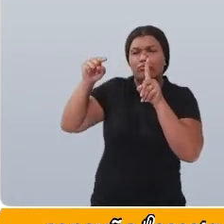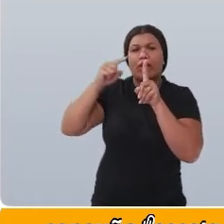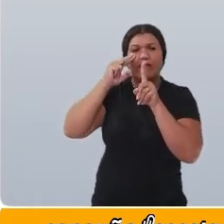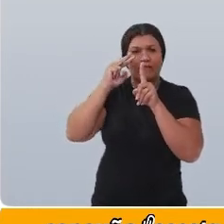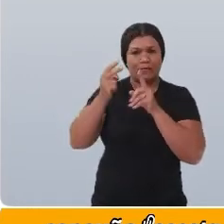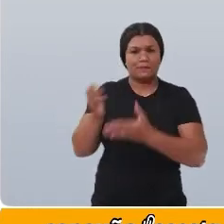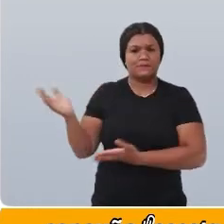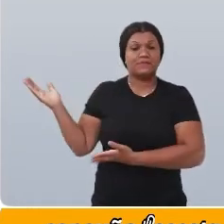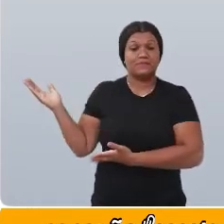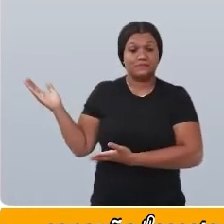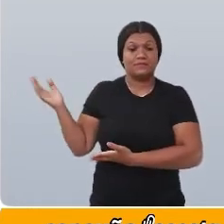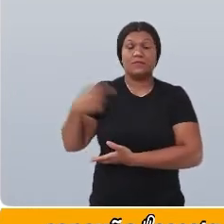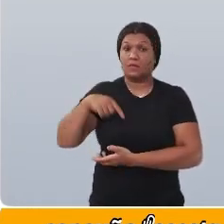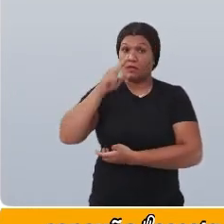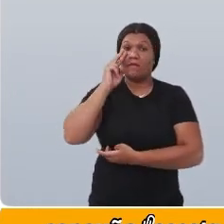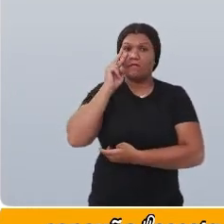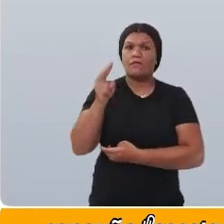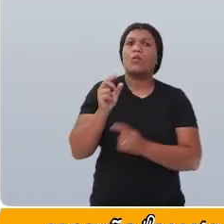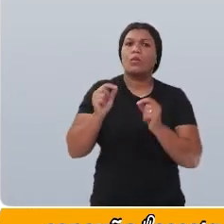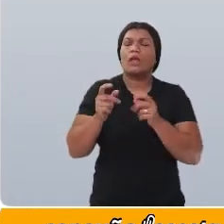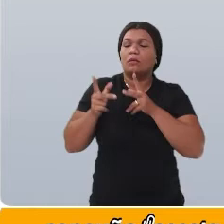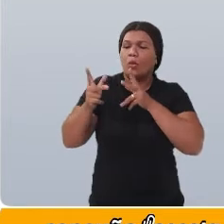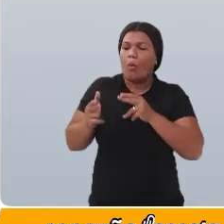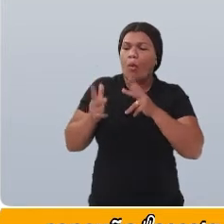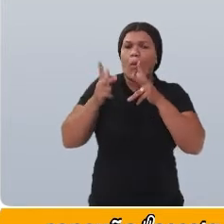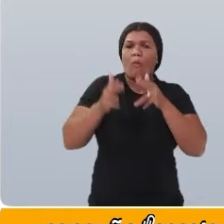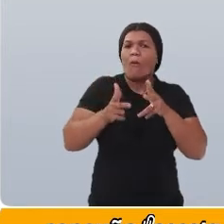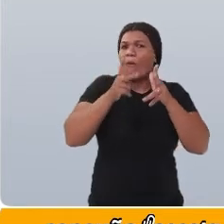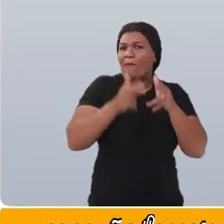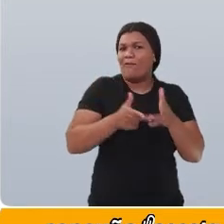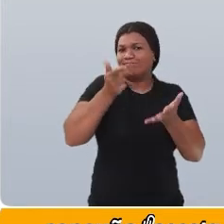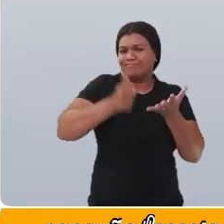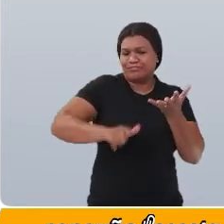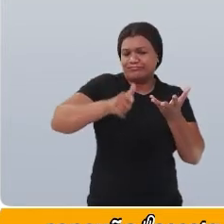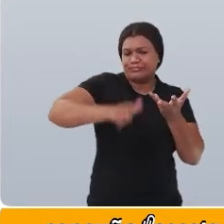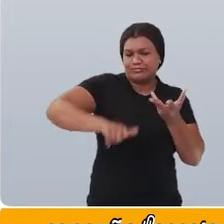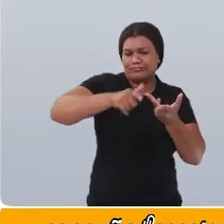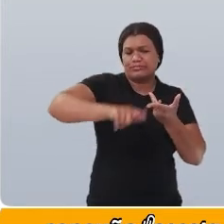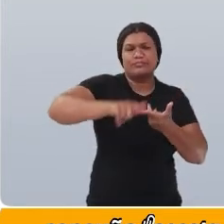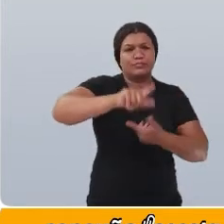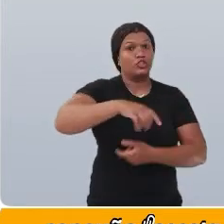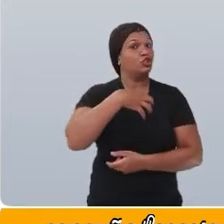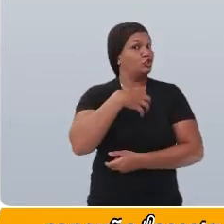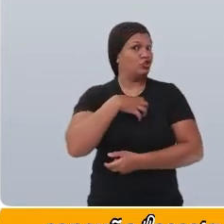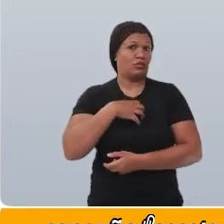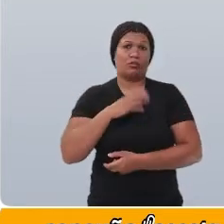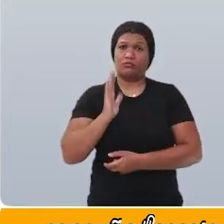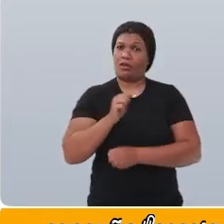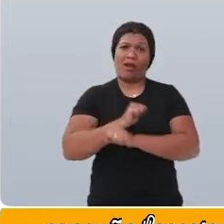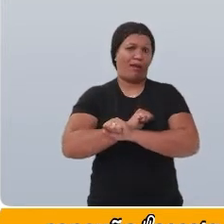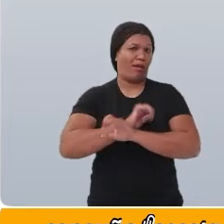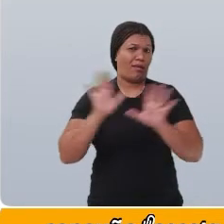Veja que os elementos em um padrão repetem-se repetem de maneira previsível.